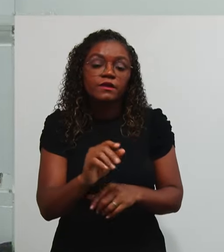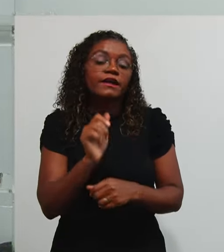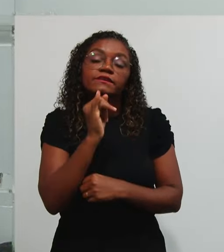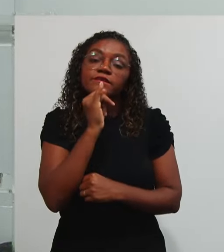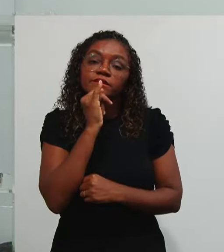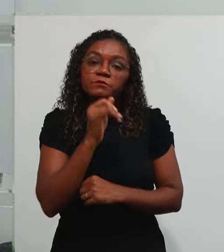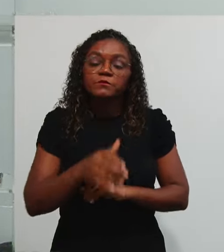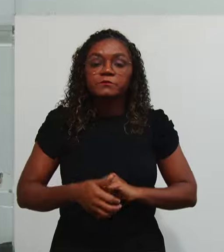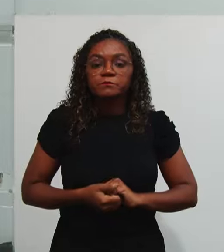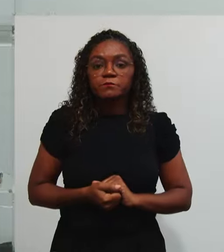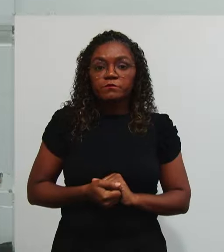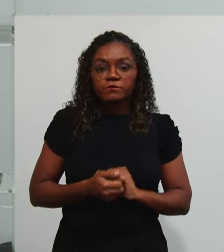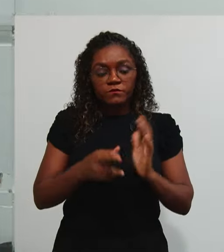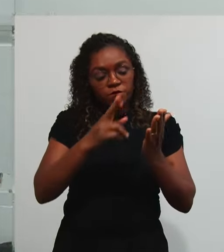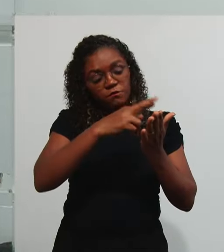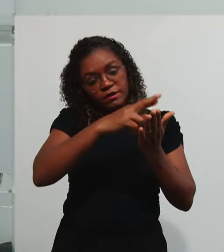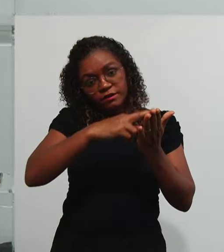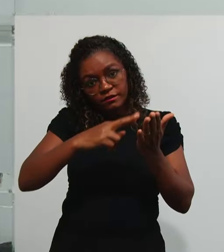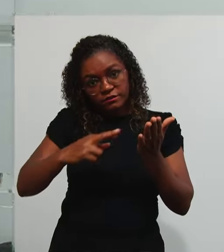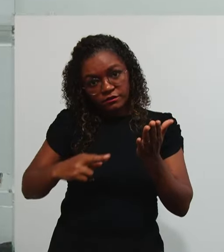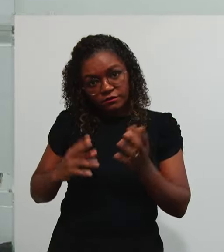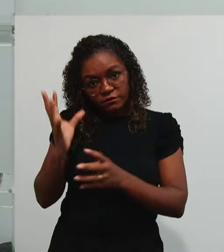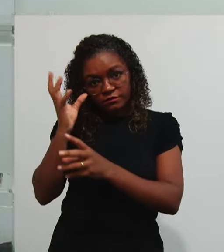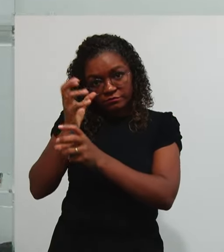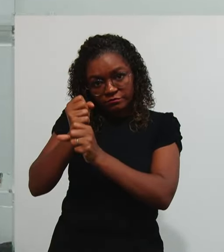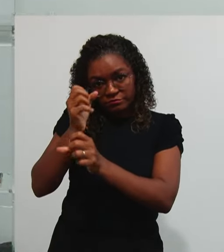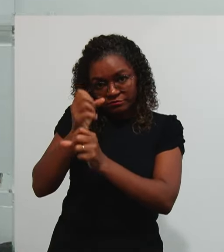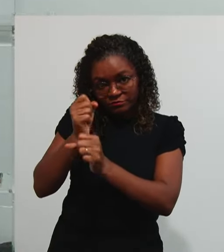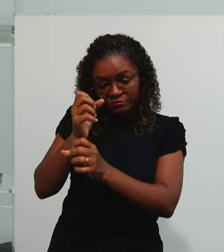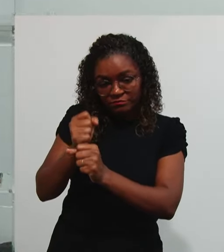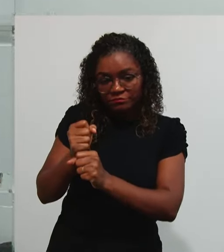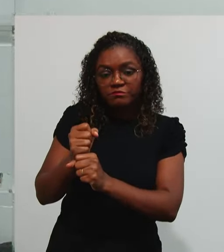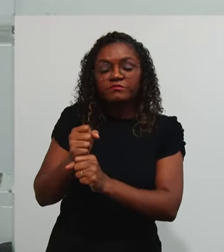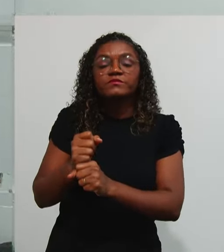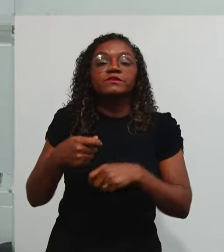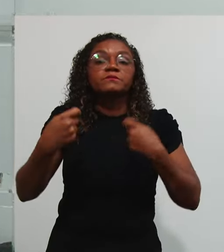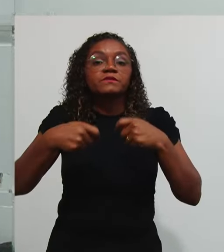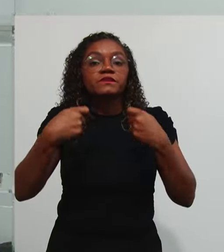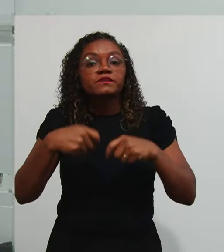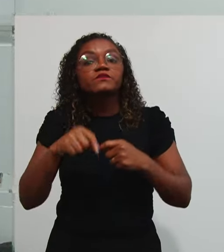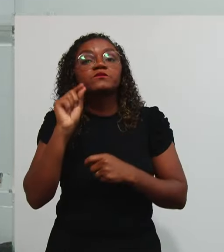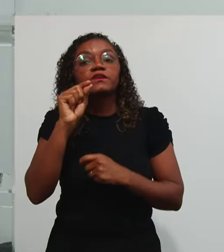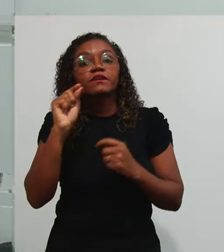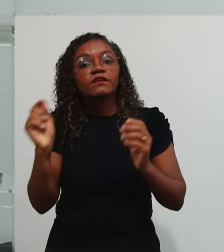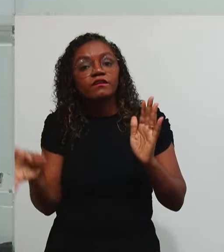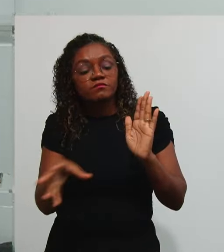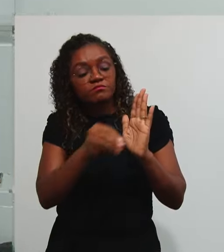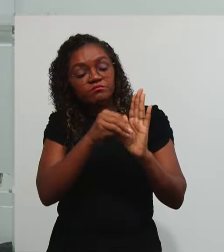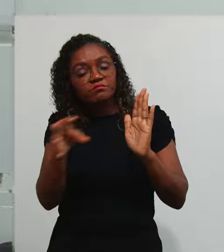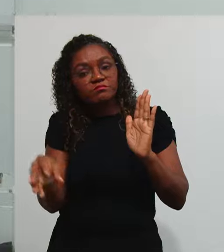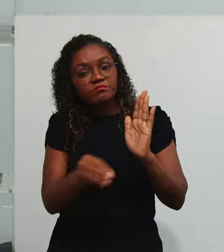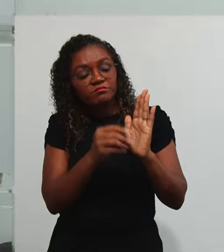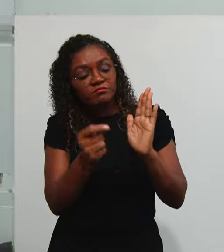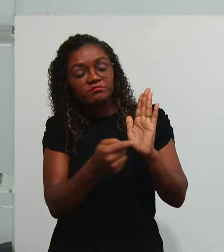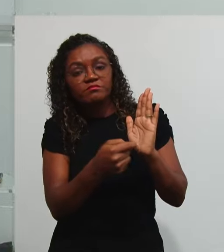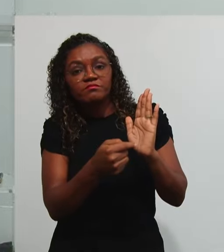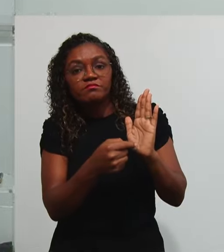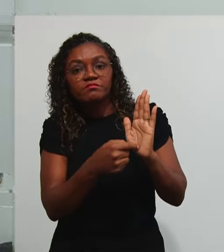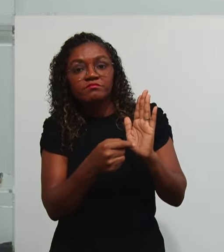Lá no seu Relatório Financeiro De entrega De prestação De contas É necessário Constar As atividades